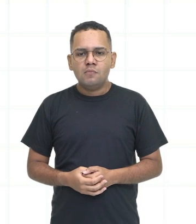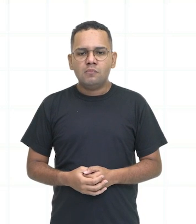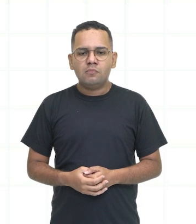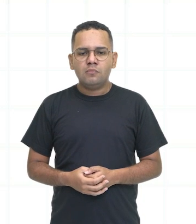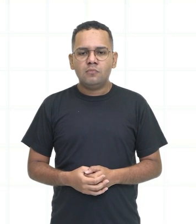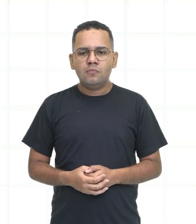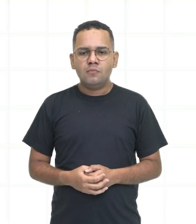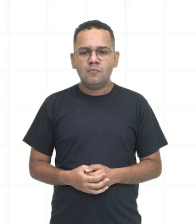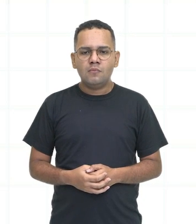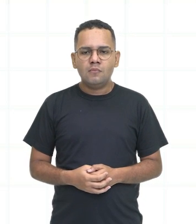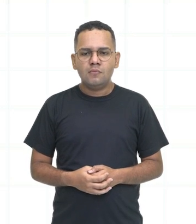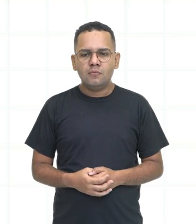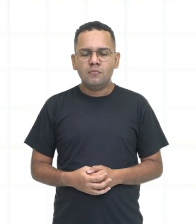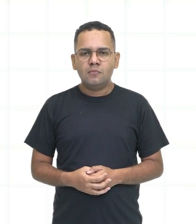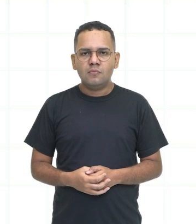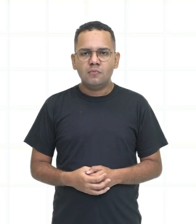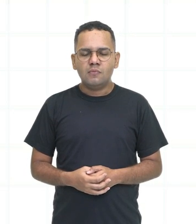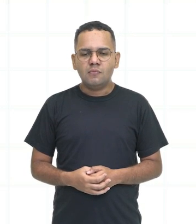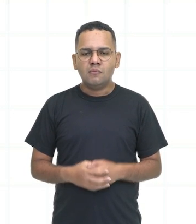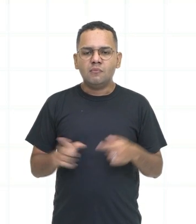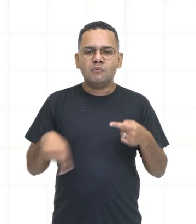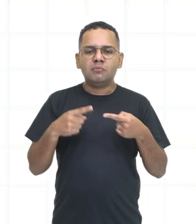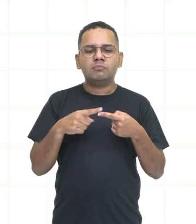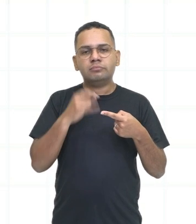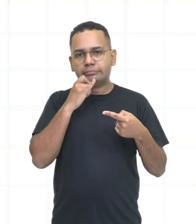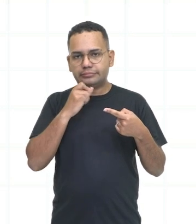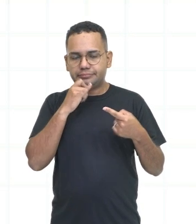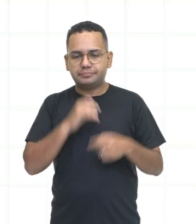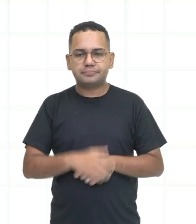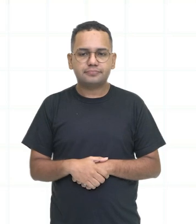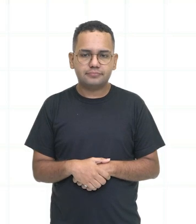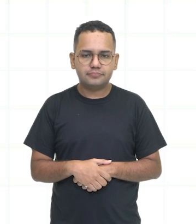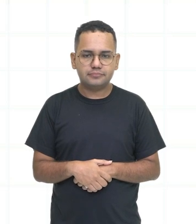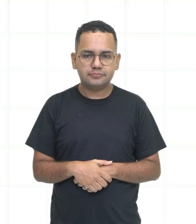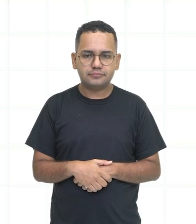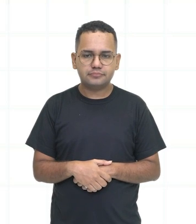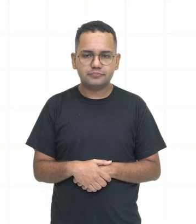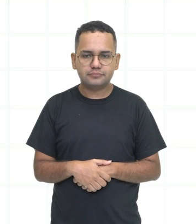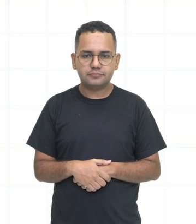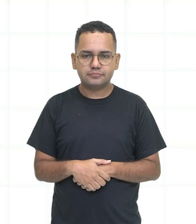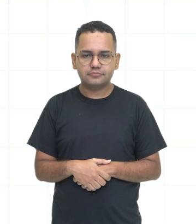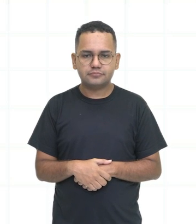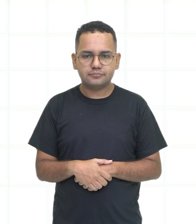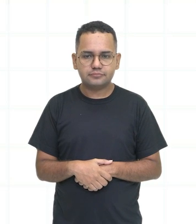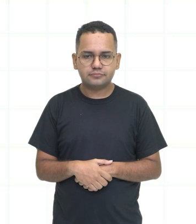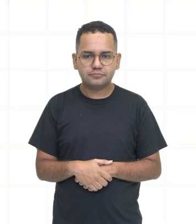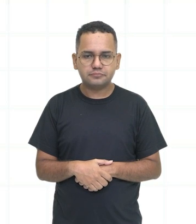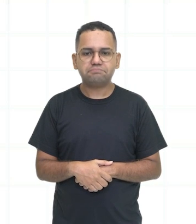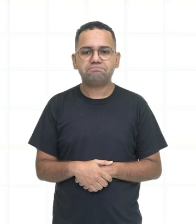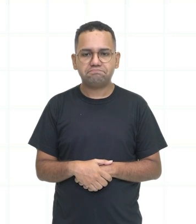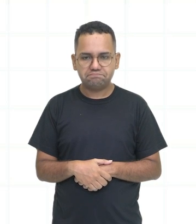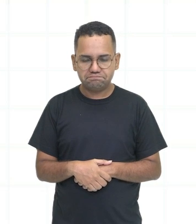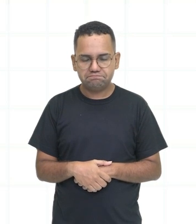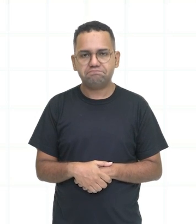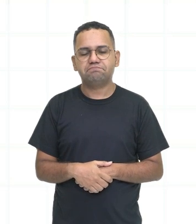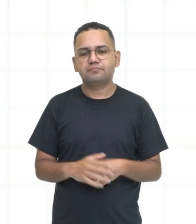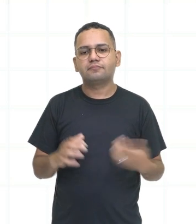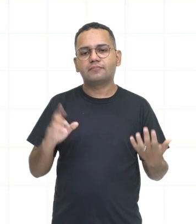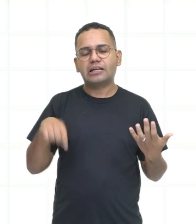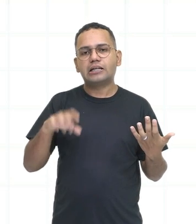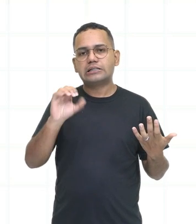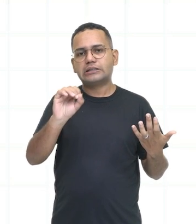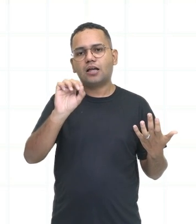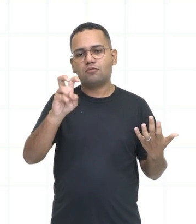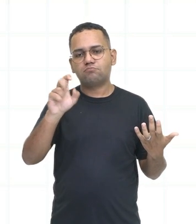Então, it's a quarter past five. É um quarto de hora passado das cinco. It's a quarter past five,